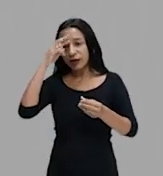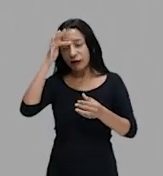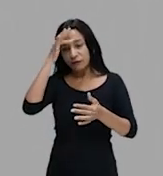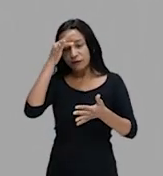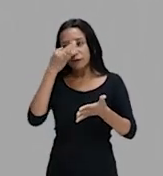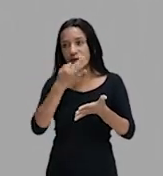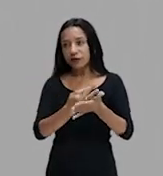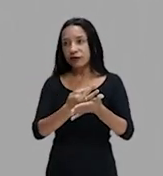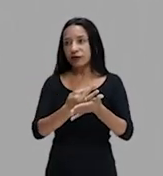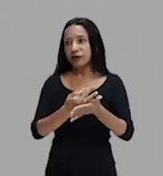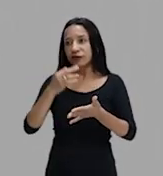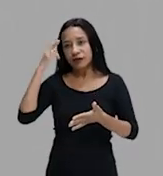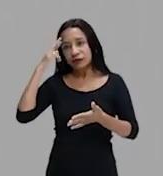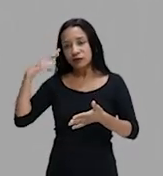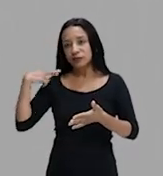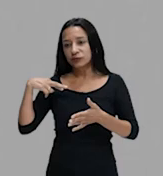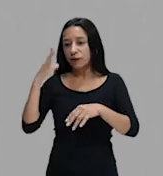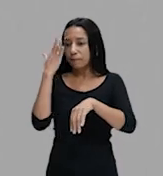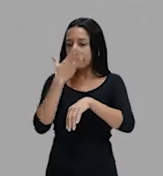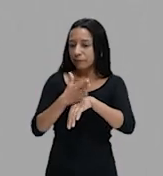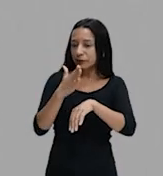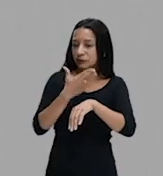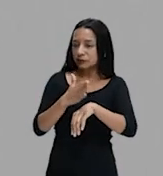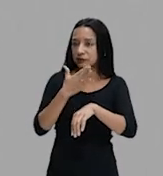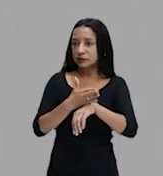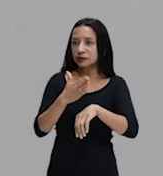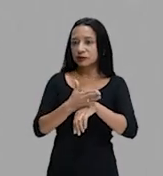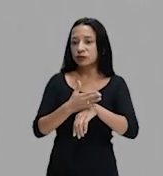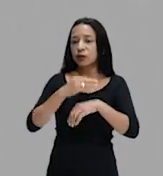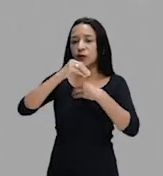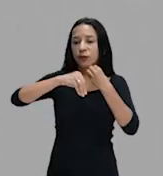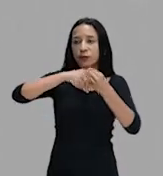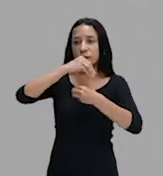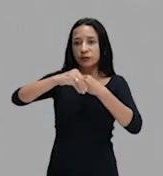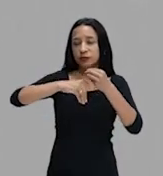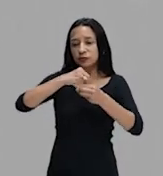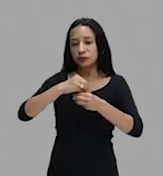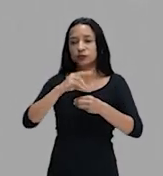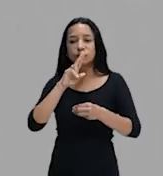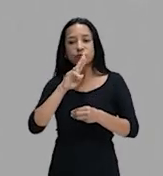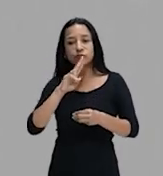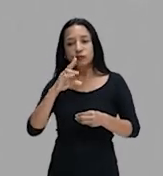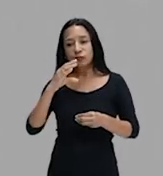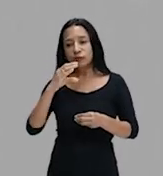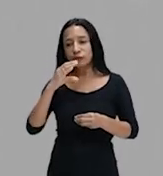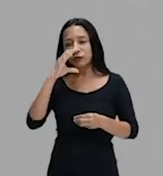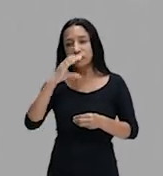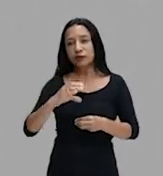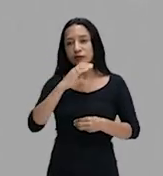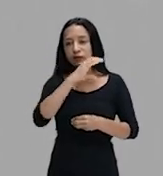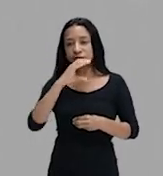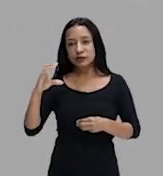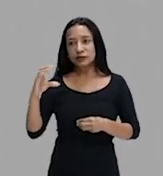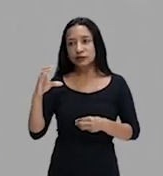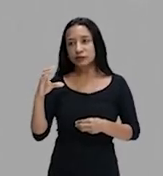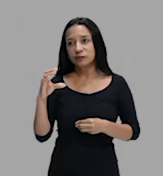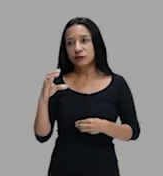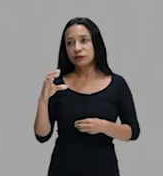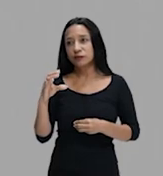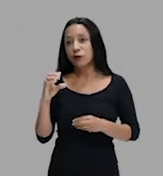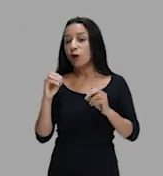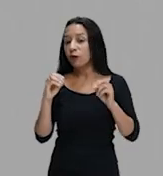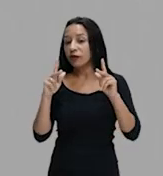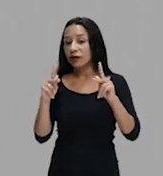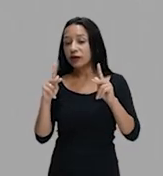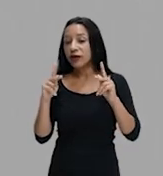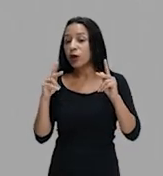praticando o sincretismo, uma mistura com o chamado catolicismo tradicional. Isso tudo são